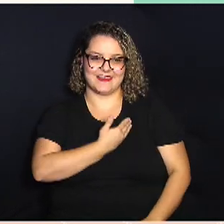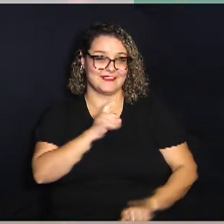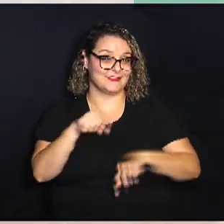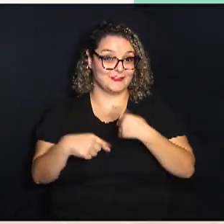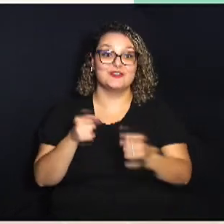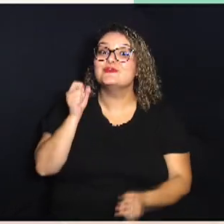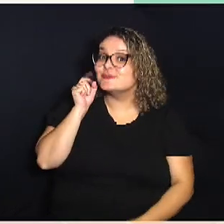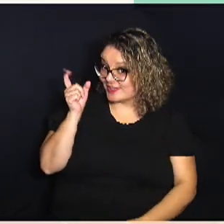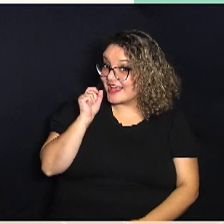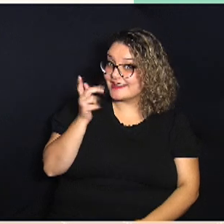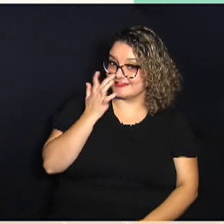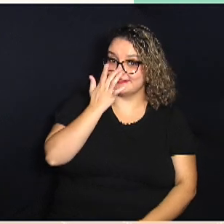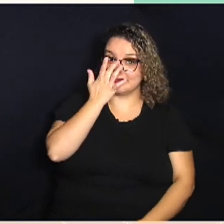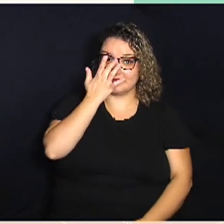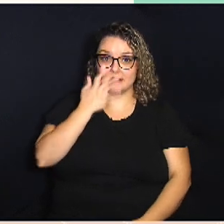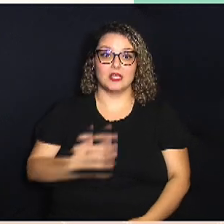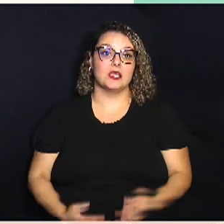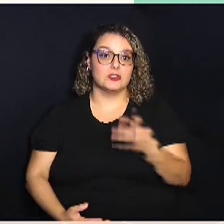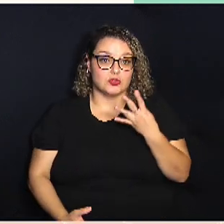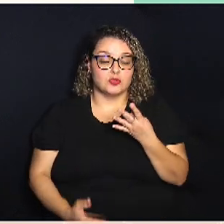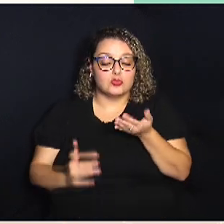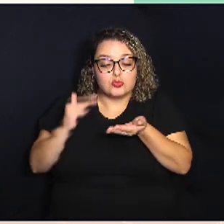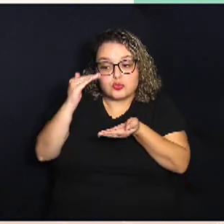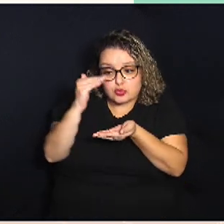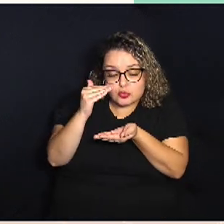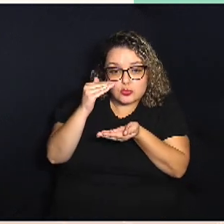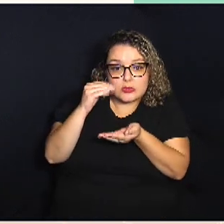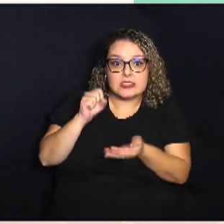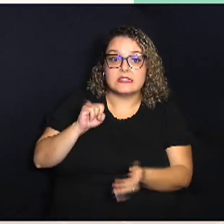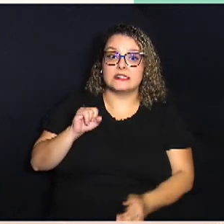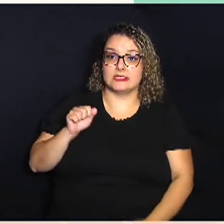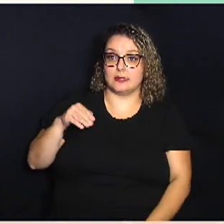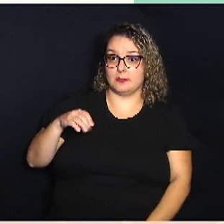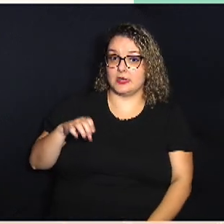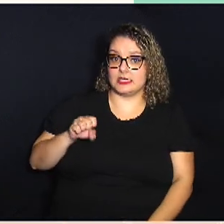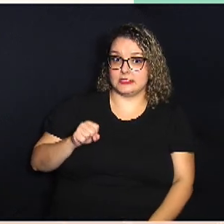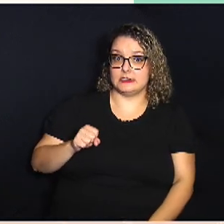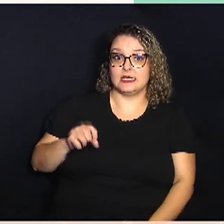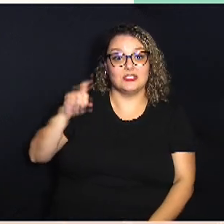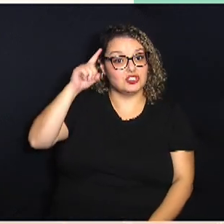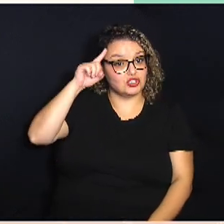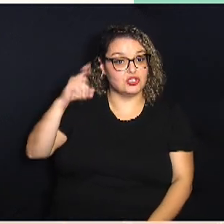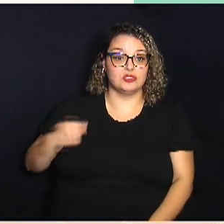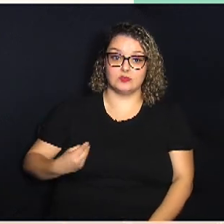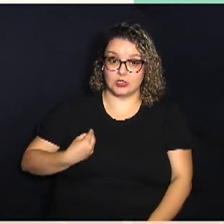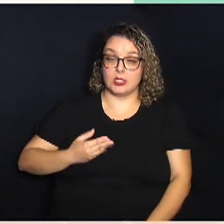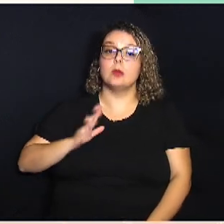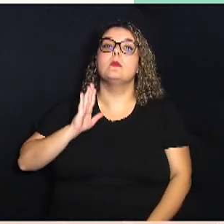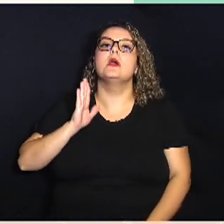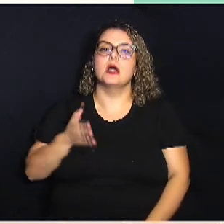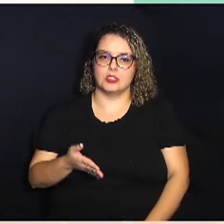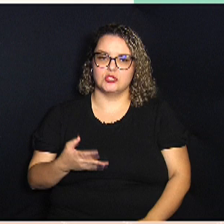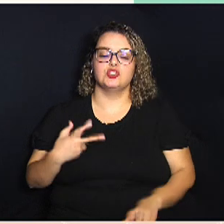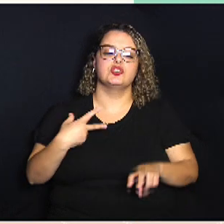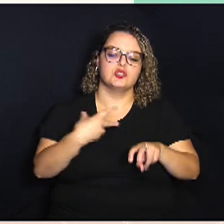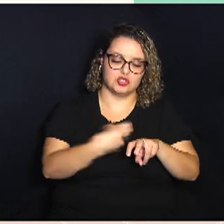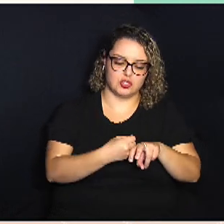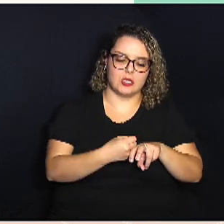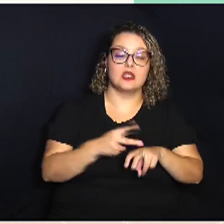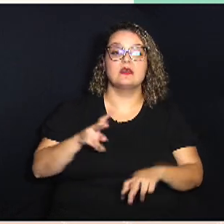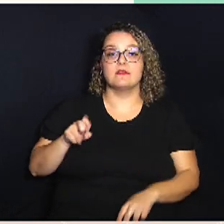gatos esses quatro filhotinhos de siameses tem dias de vida mas já estão vacinados e